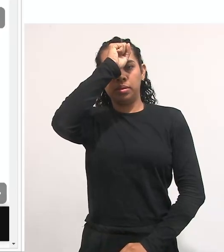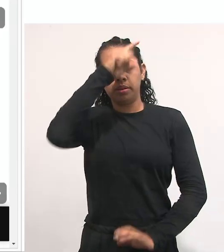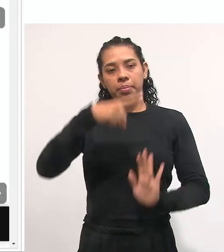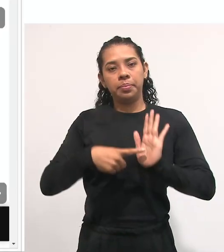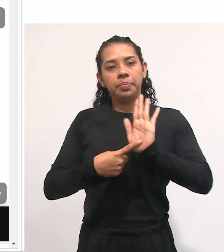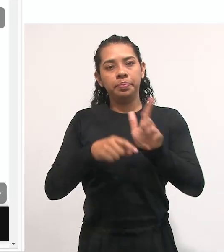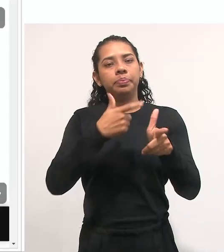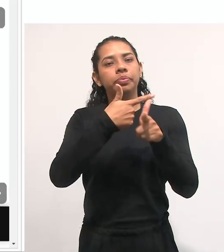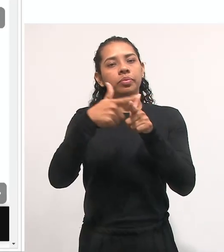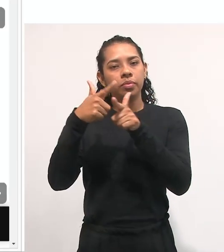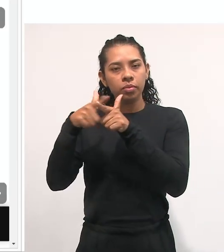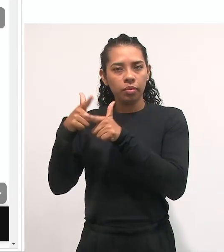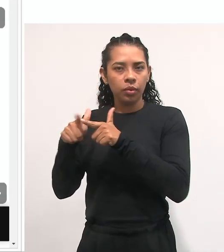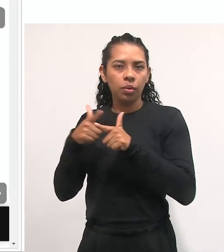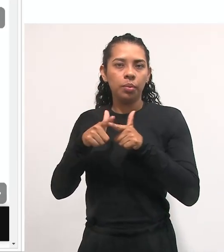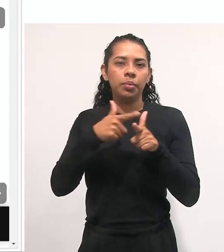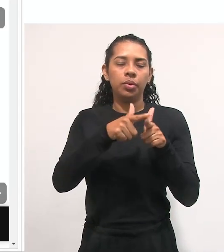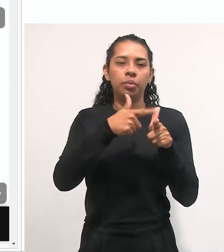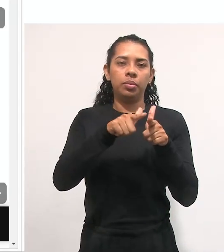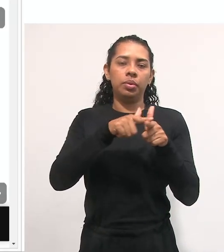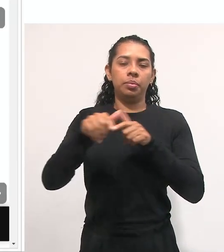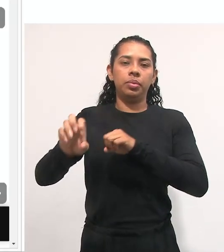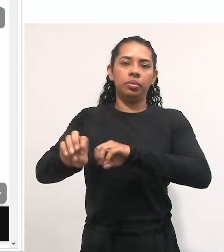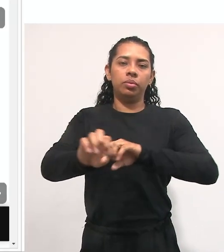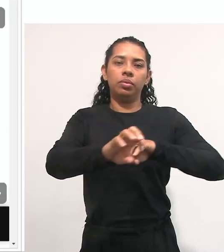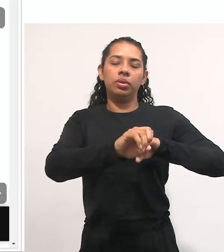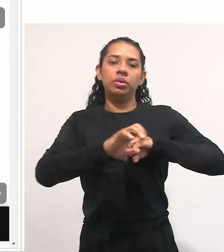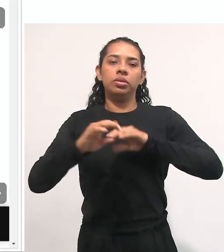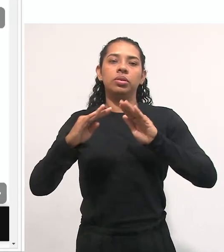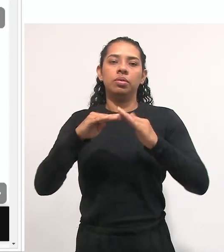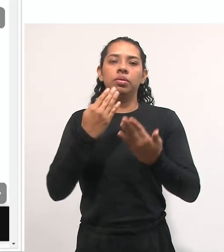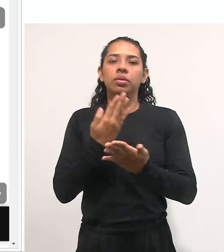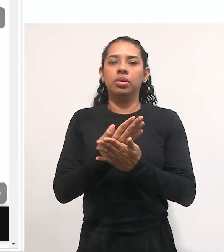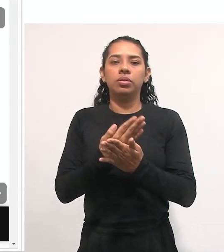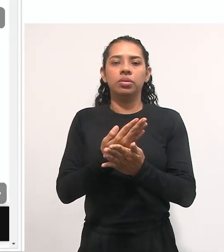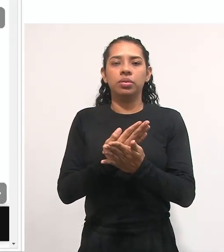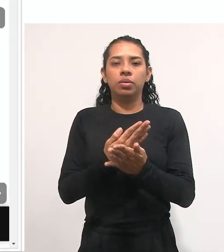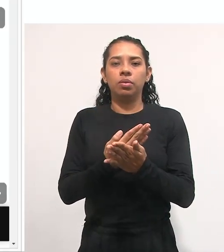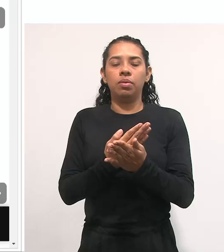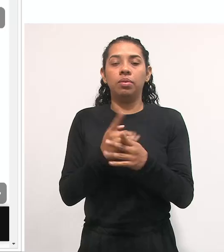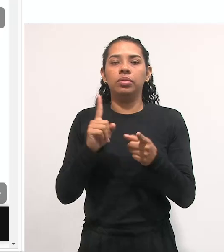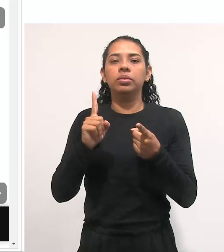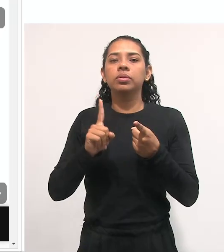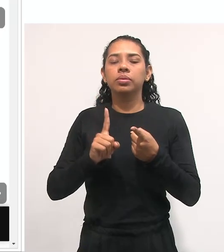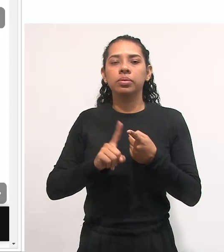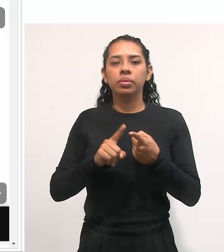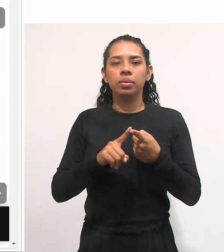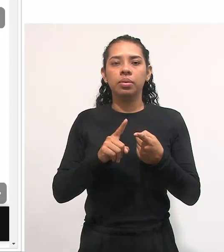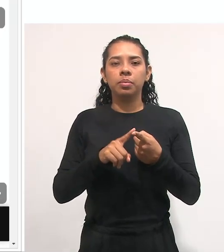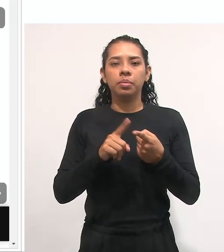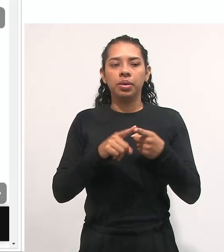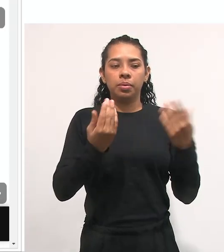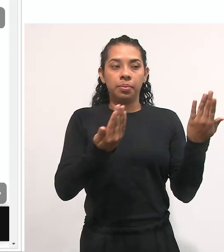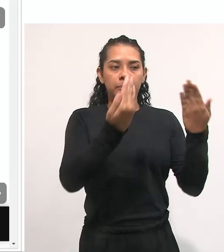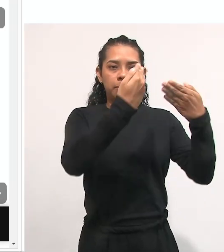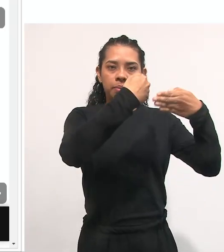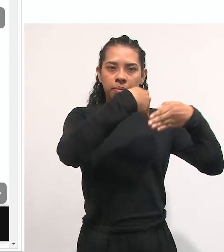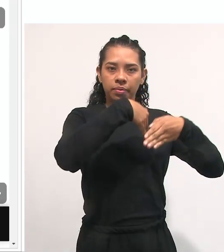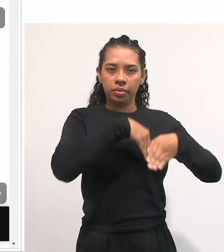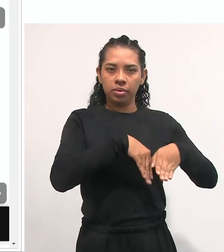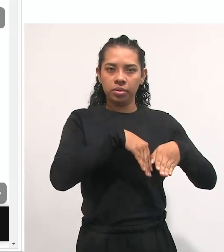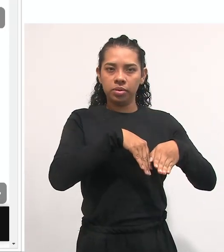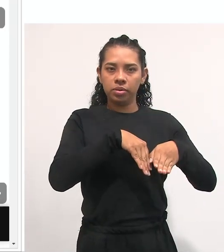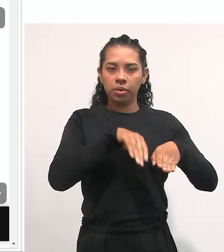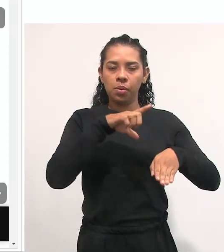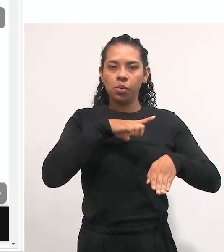impactos das políticas educacionais no cotidiano da vida escolar. Conceber a avaliação como um dispositivo de